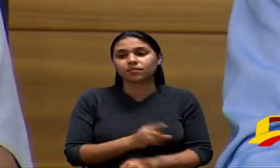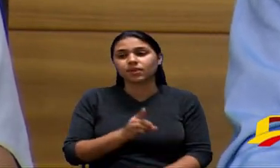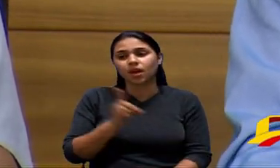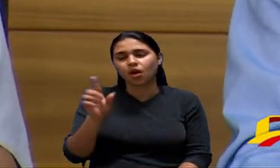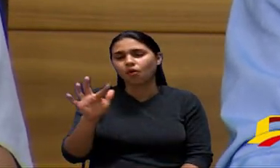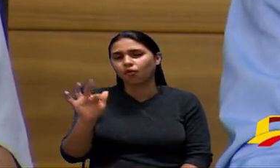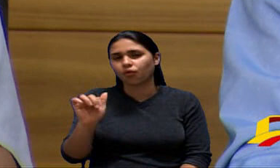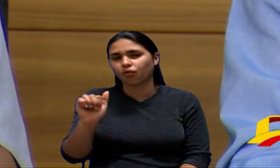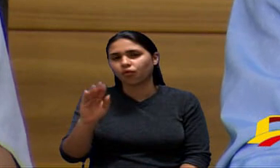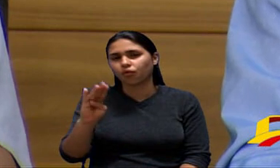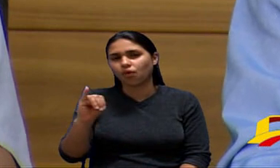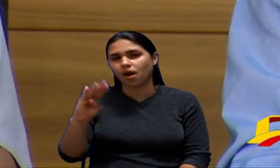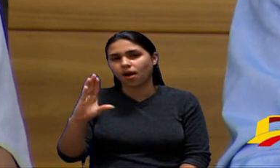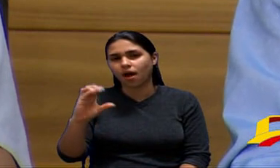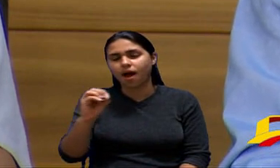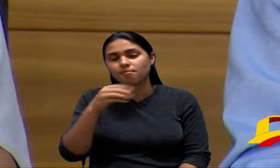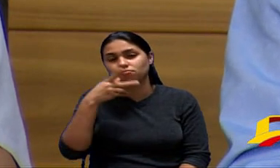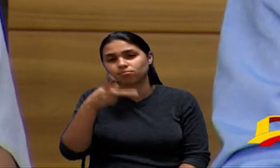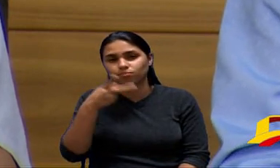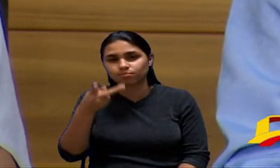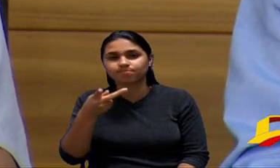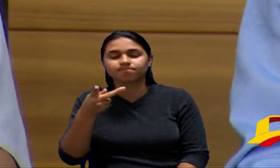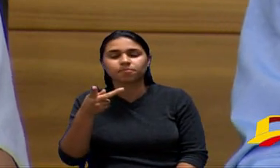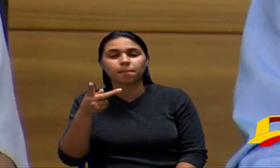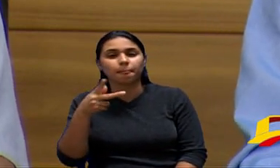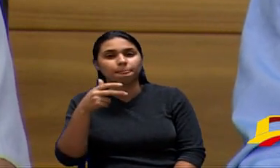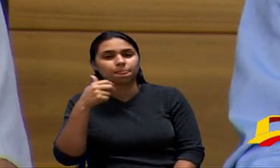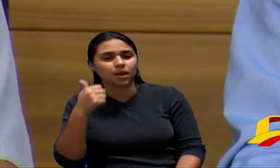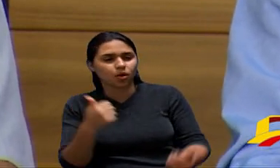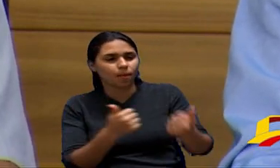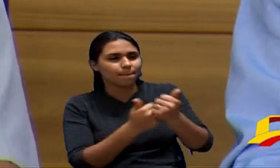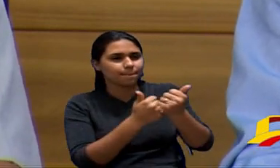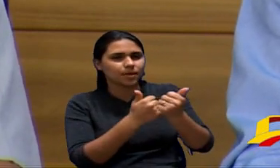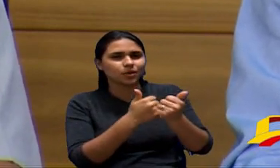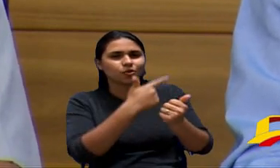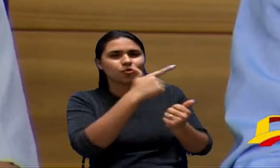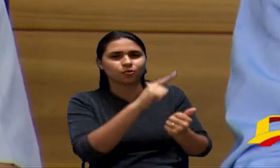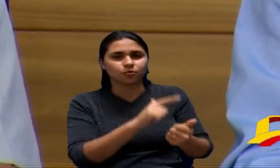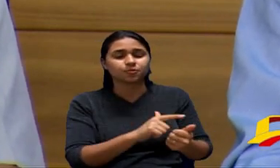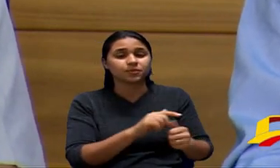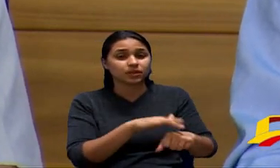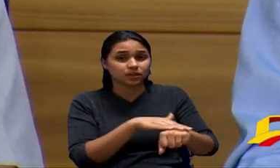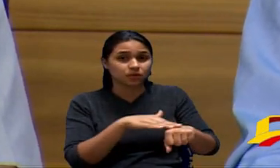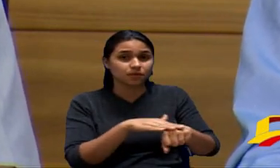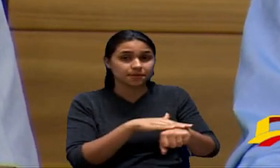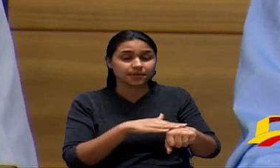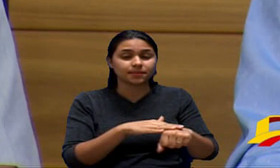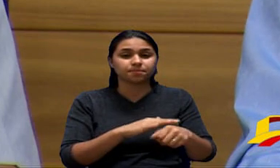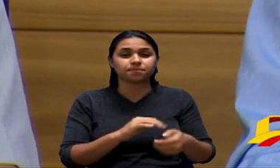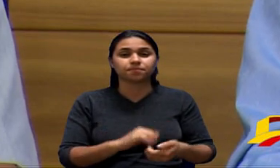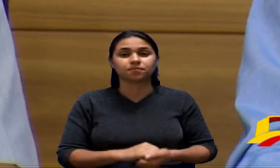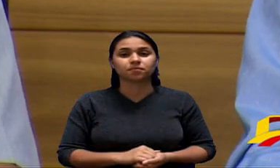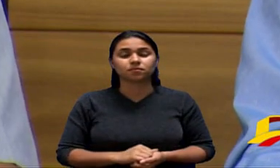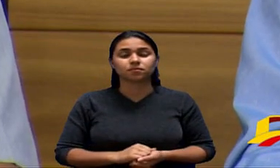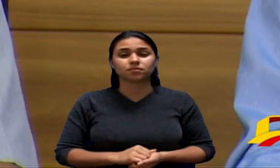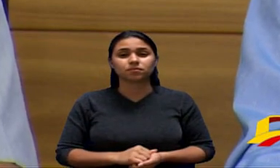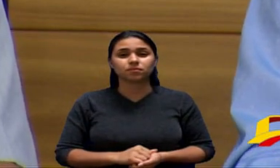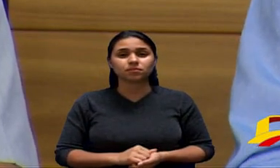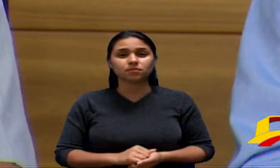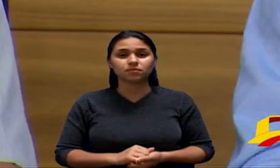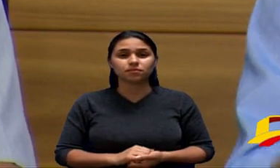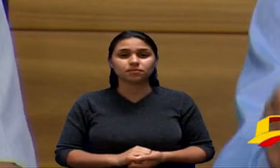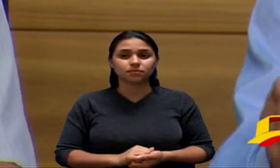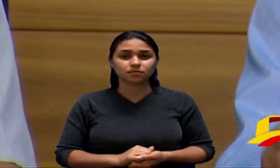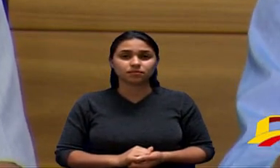tribuna naquela hora que a gente estava aguardando o palestrante aqui sobre sobre o debate e eu coloquei